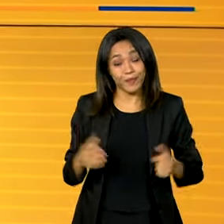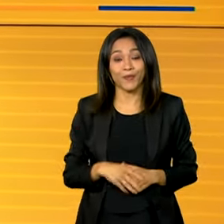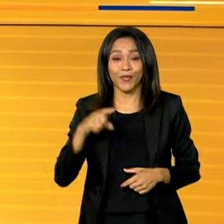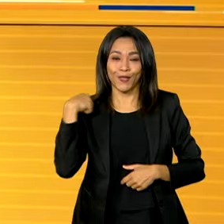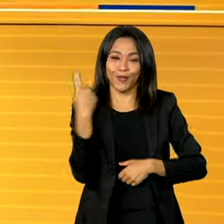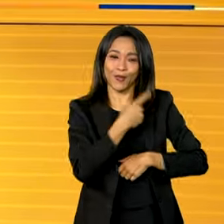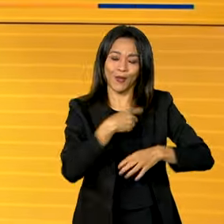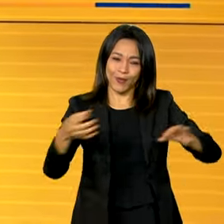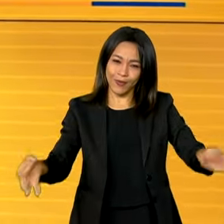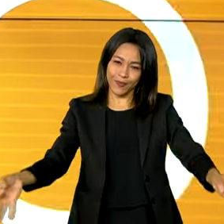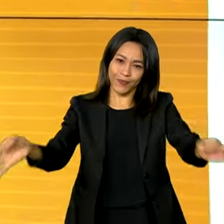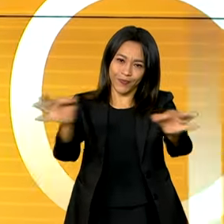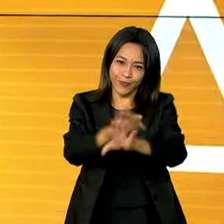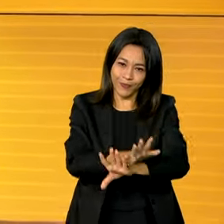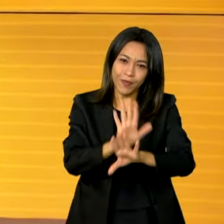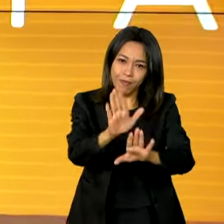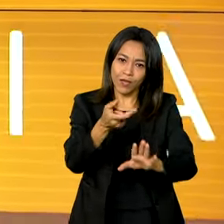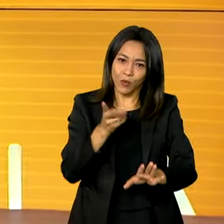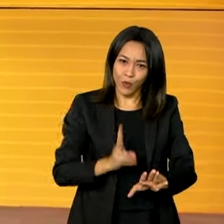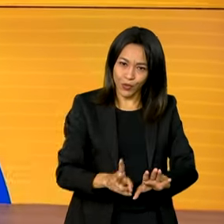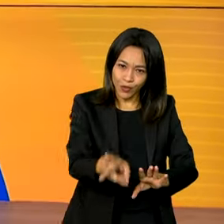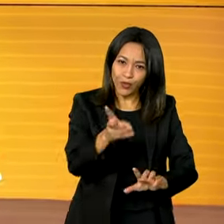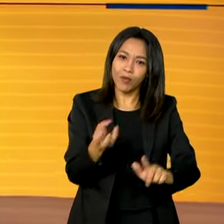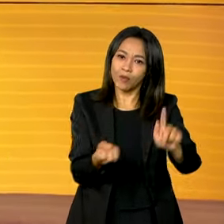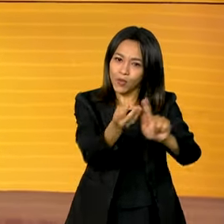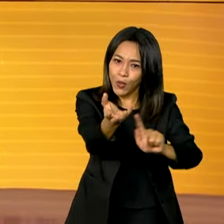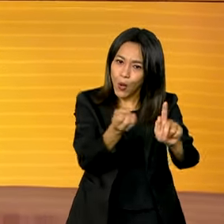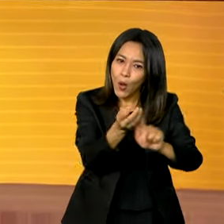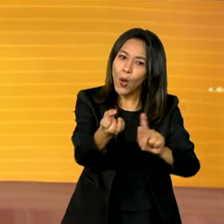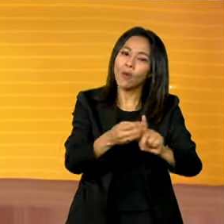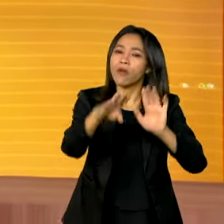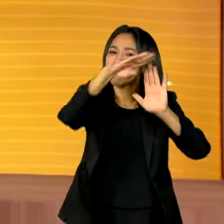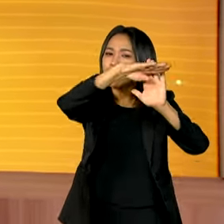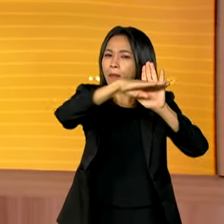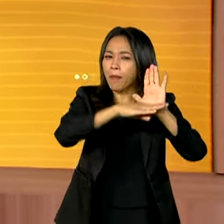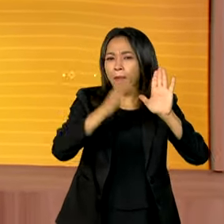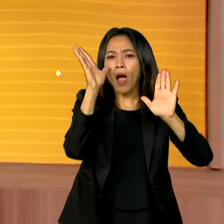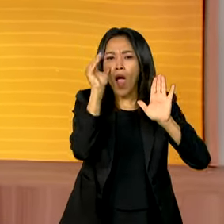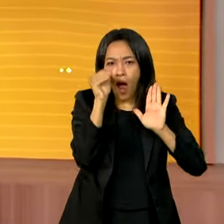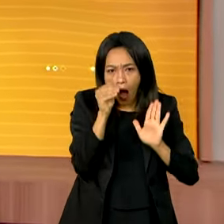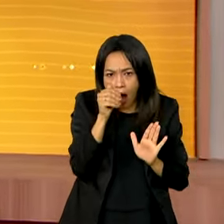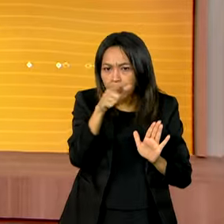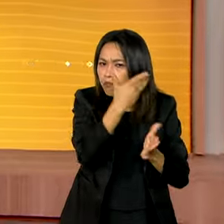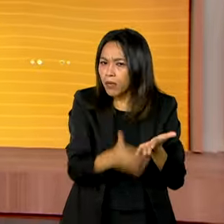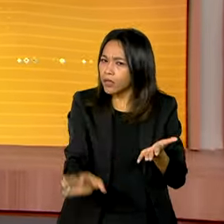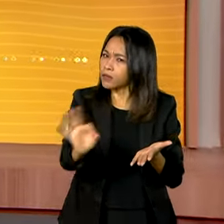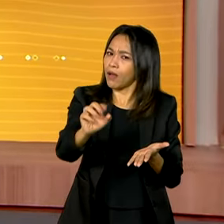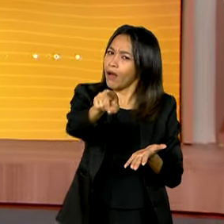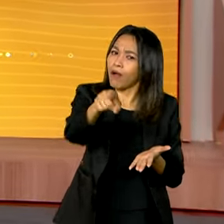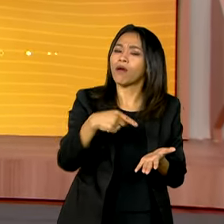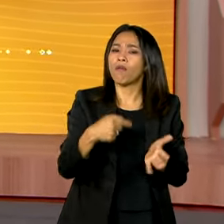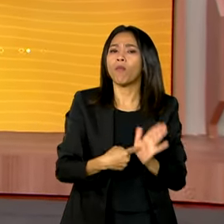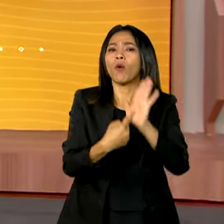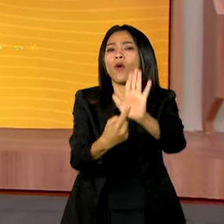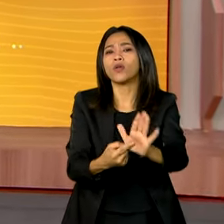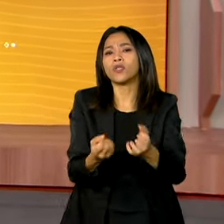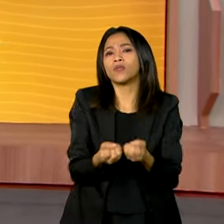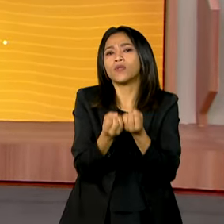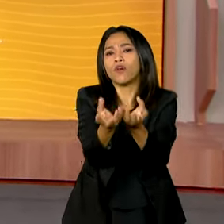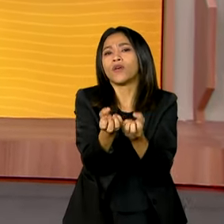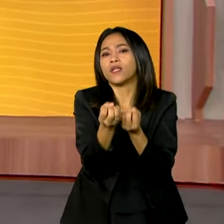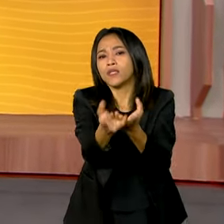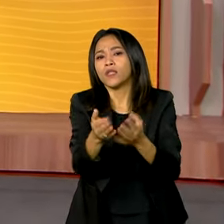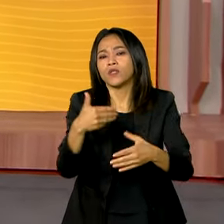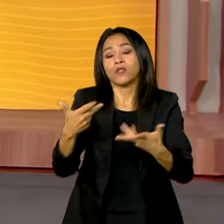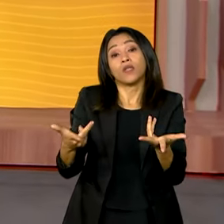em Dia fica por aqui. Mas o canal GOB segue com a programação, você não pode perder, a gente mostra todas as ações do governo federal. São